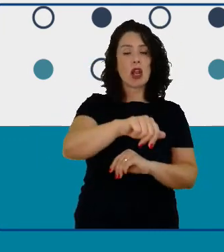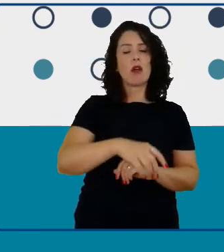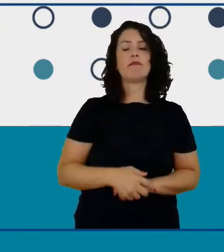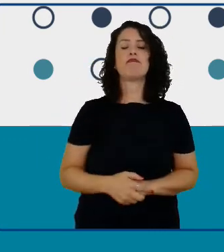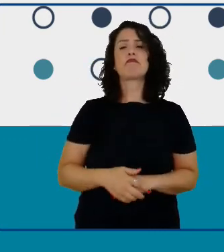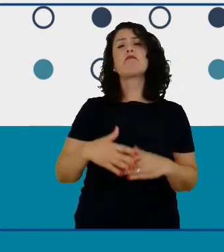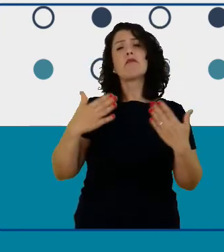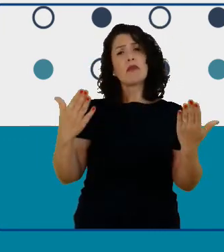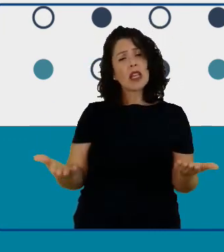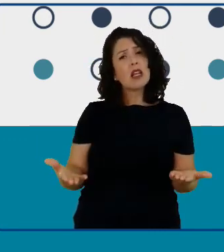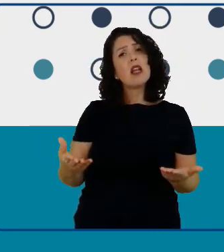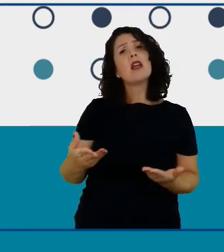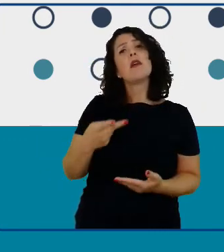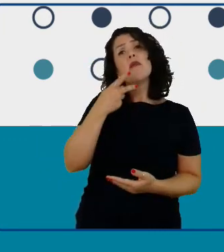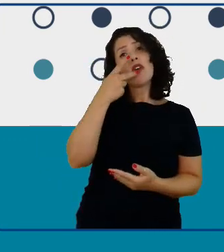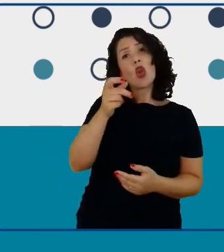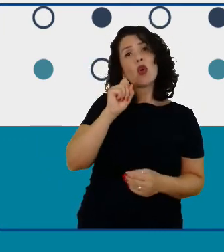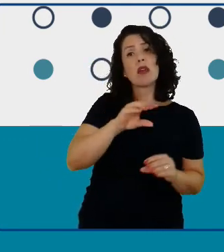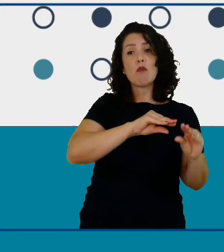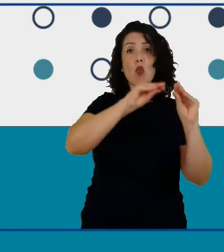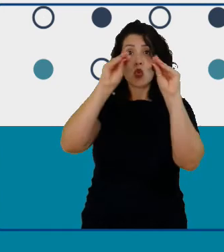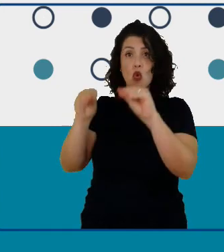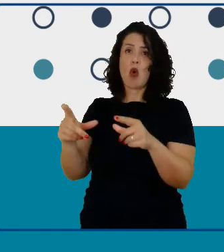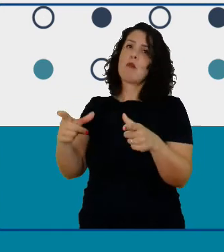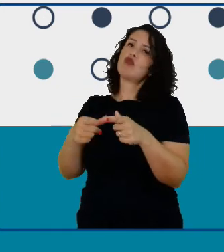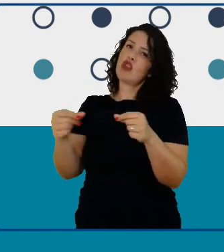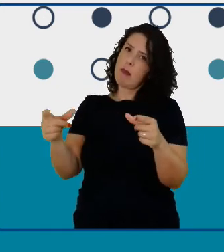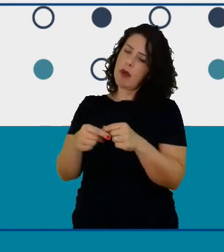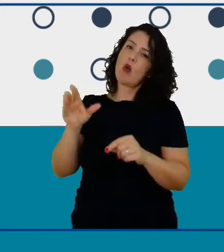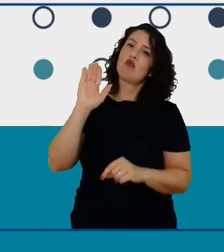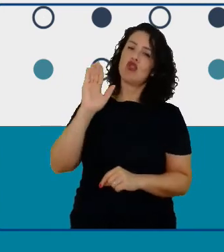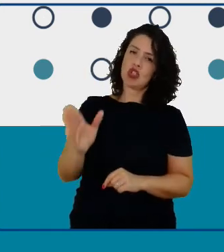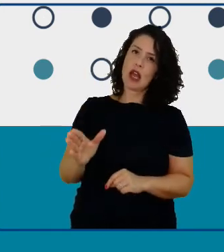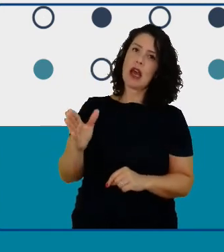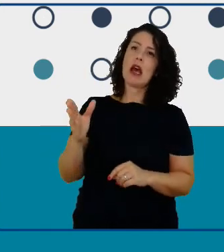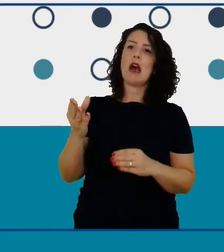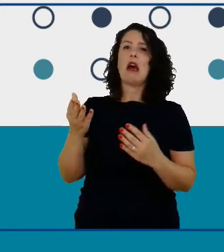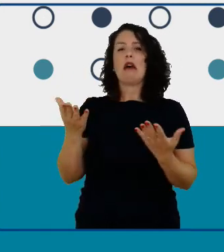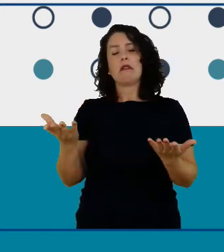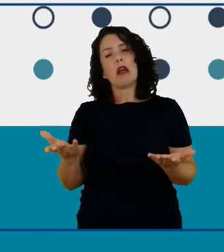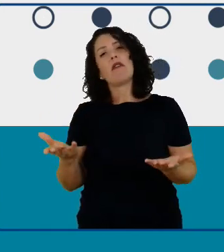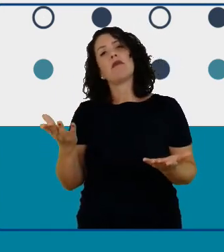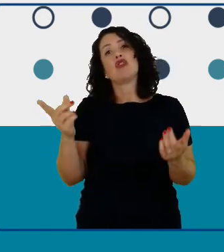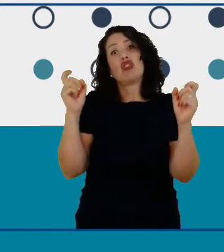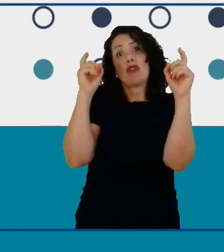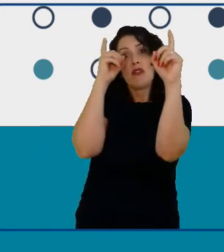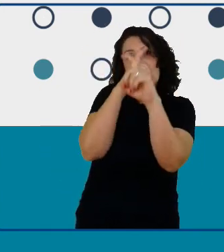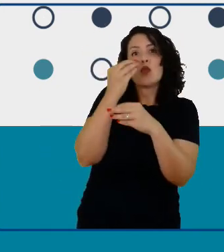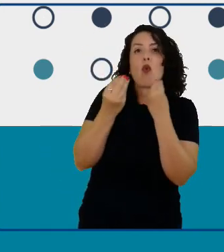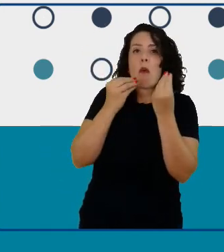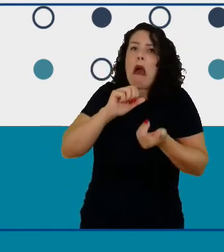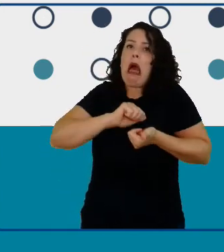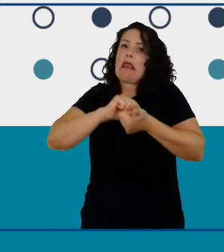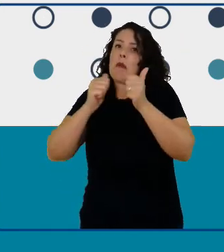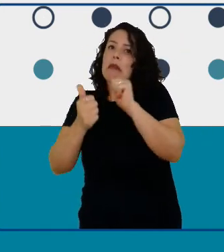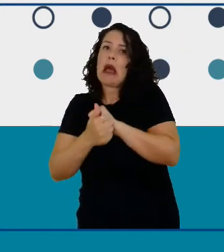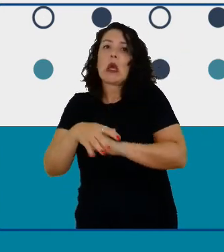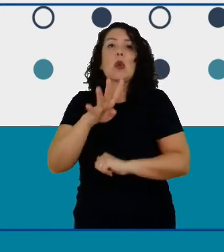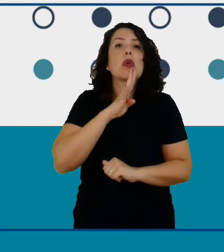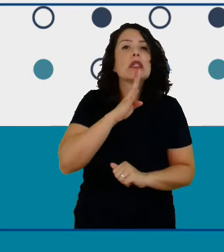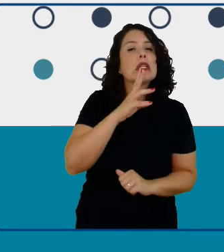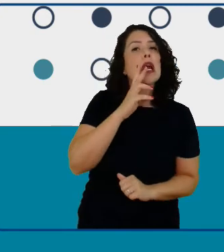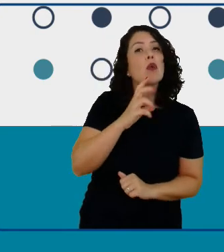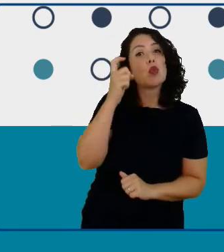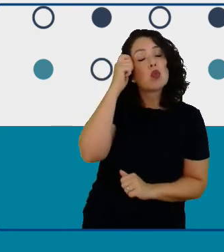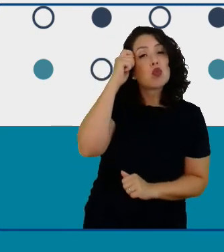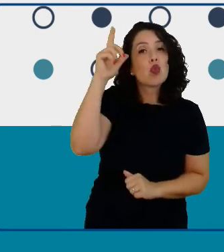que ele já estava no Japão ele estava tendo dificuldade de adaptação da cultura e tudo mais e que ele estava pedindo ajuda para